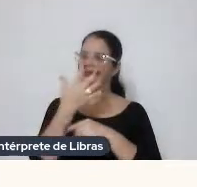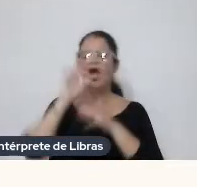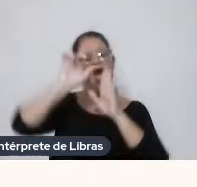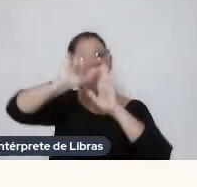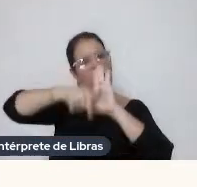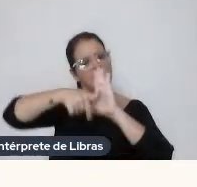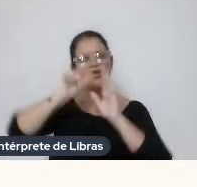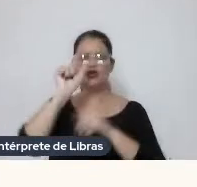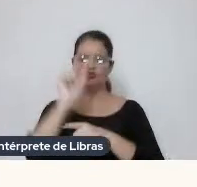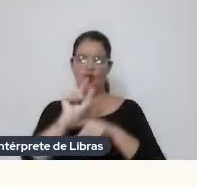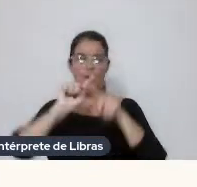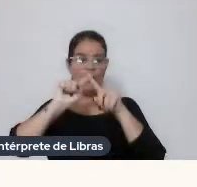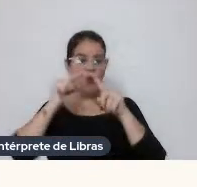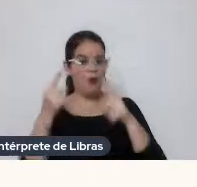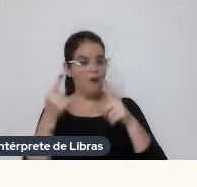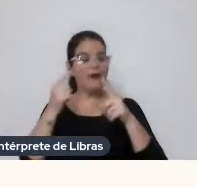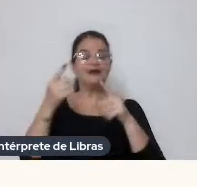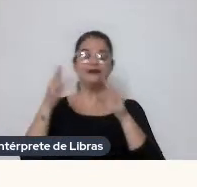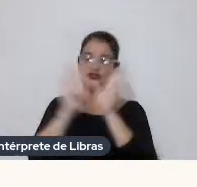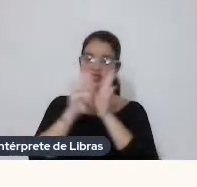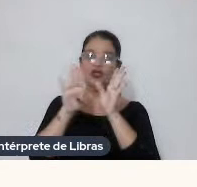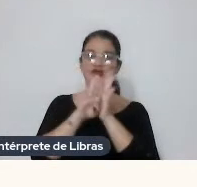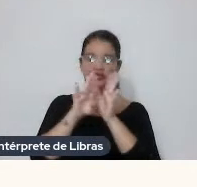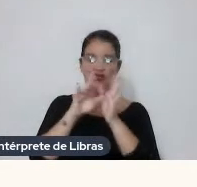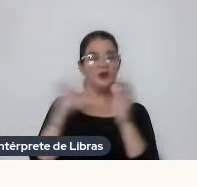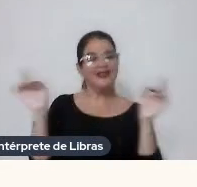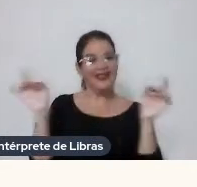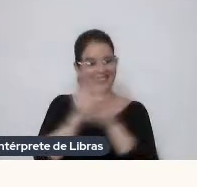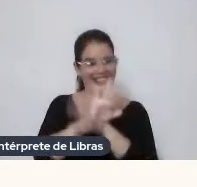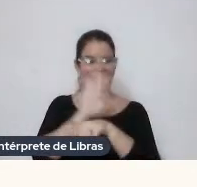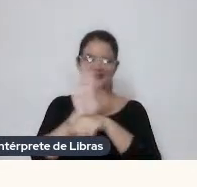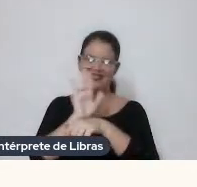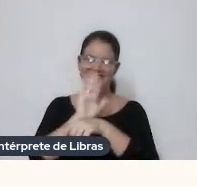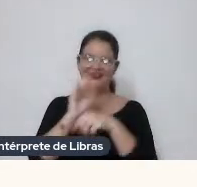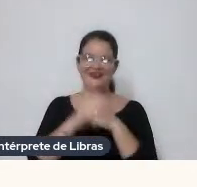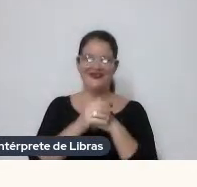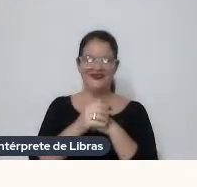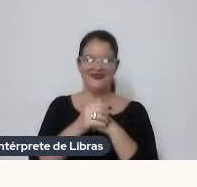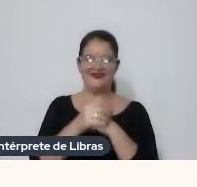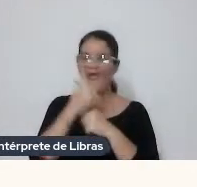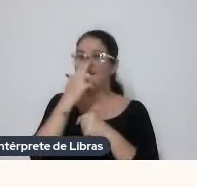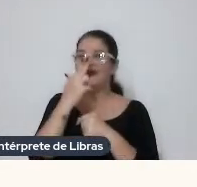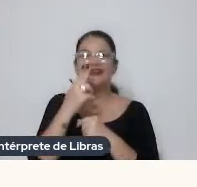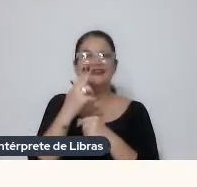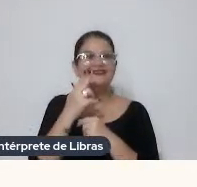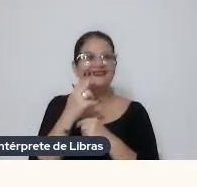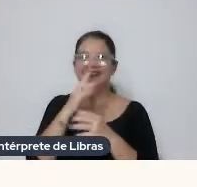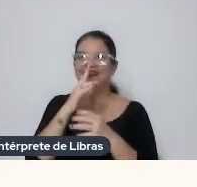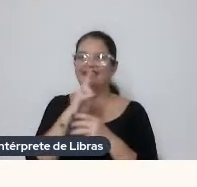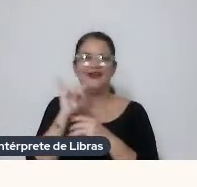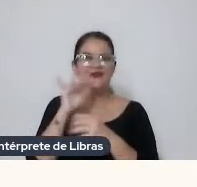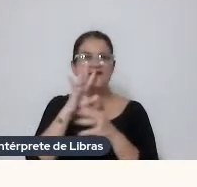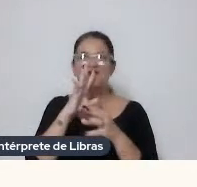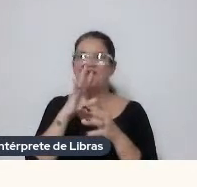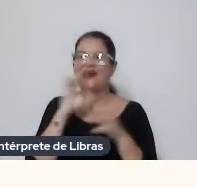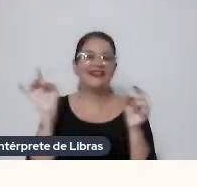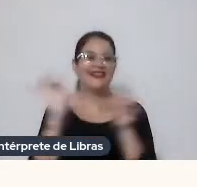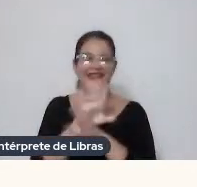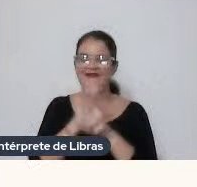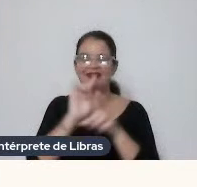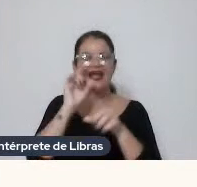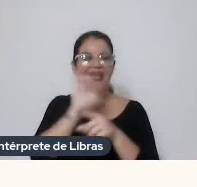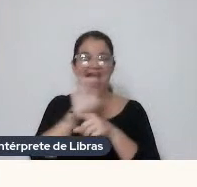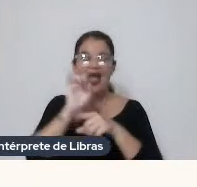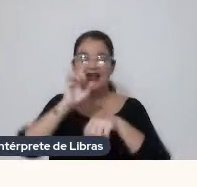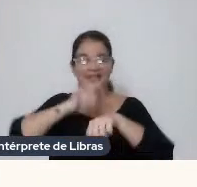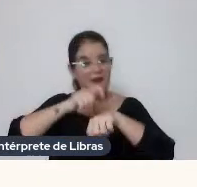pouco Mas A gente chegou Está terminando o filme Eu sempre falo que está terminando Que parece que o filme Não vai embora Cada hora tem uma coisinha Mas a